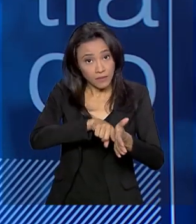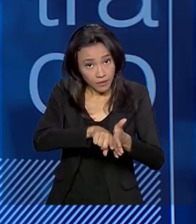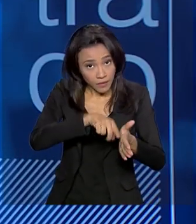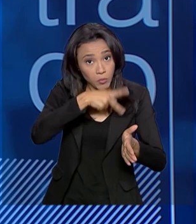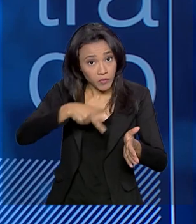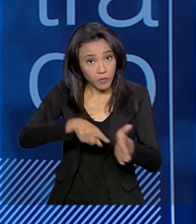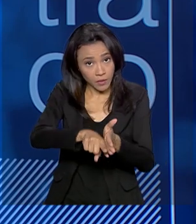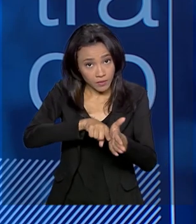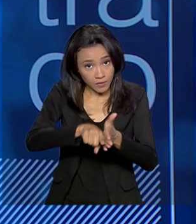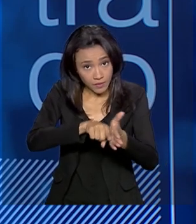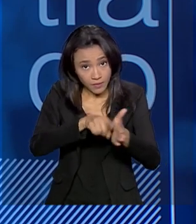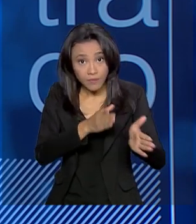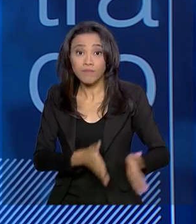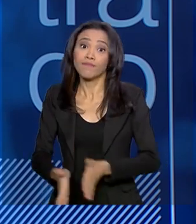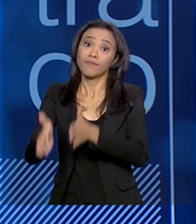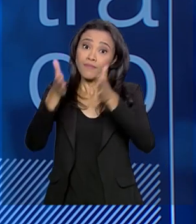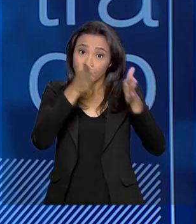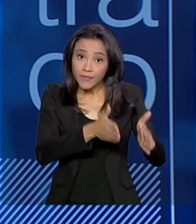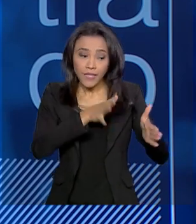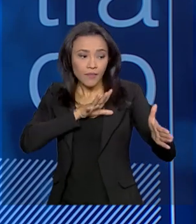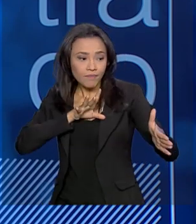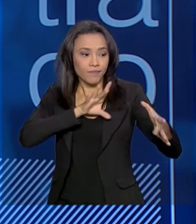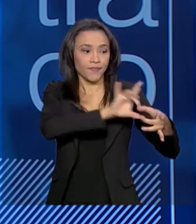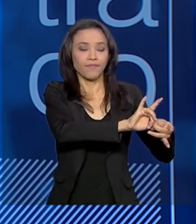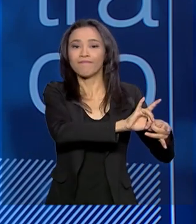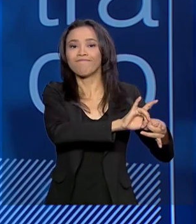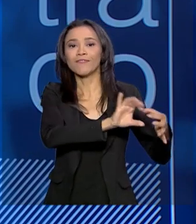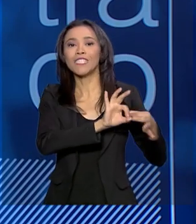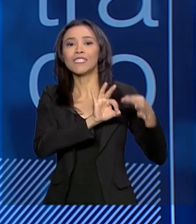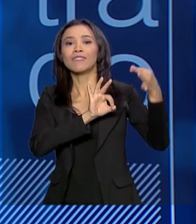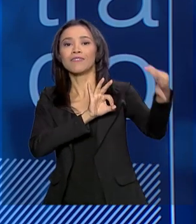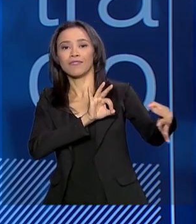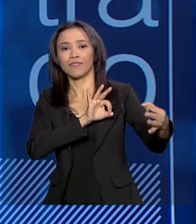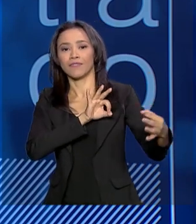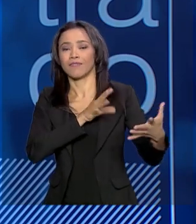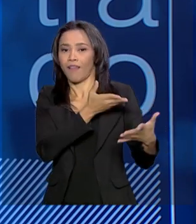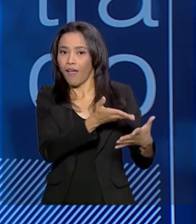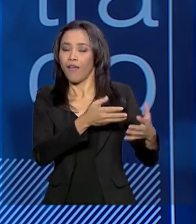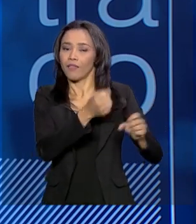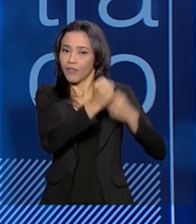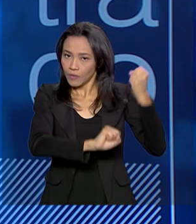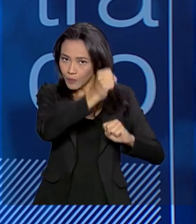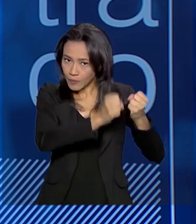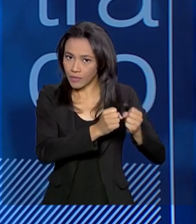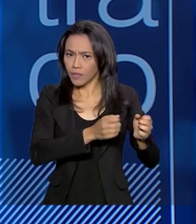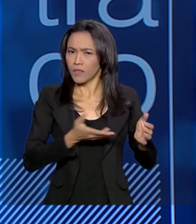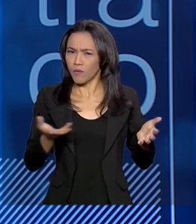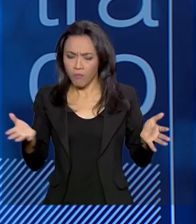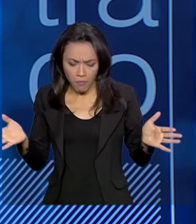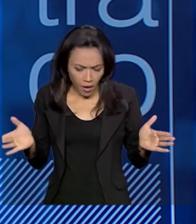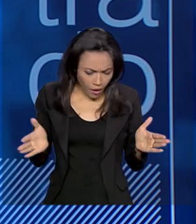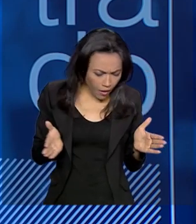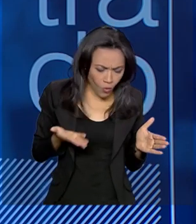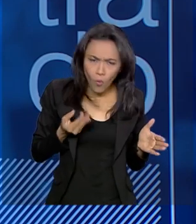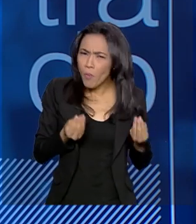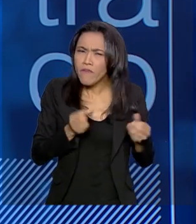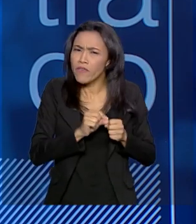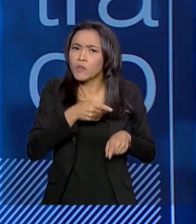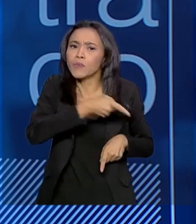essa ligação, então, com o setor produtivo. E como que é feita, então, essa parte da extensão?